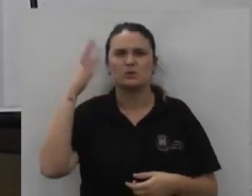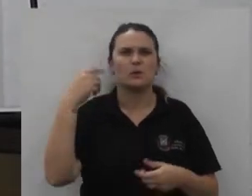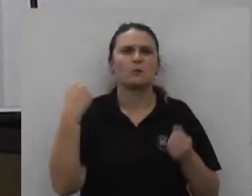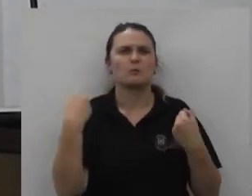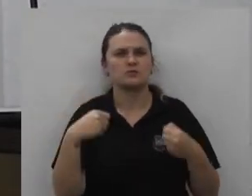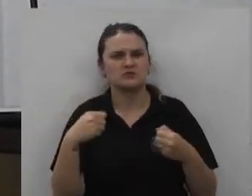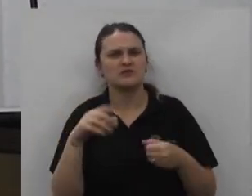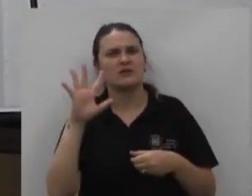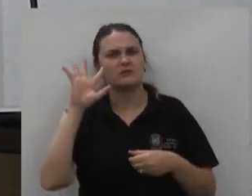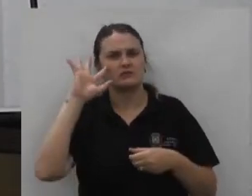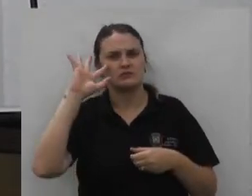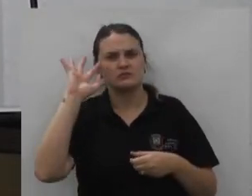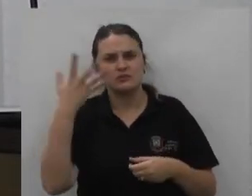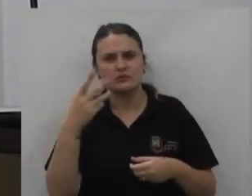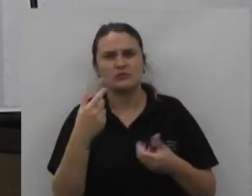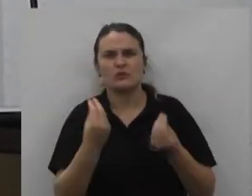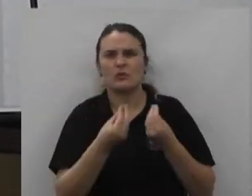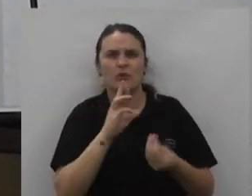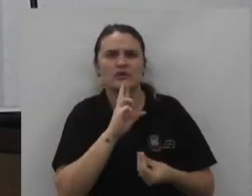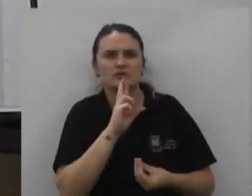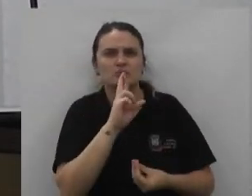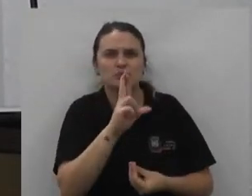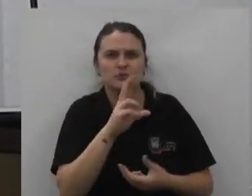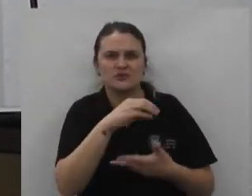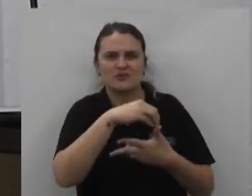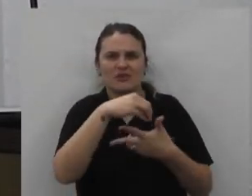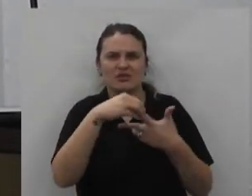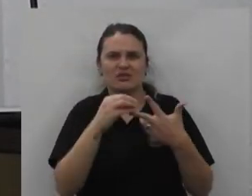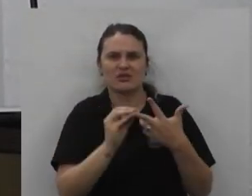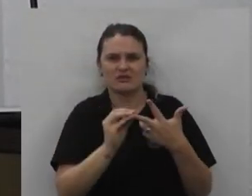poderia vir soluções através de respostas do Enem